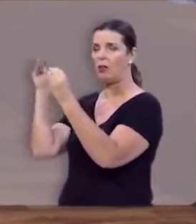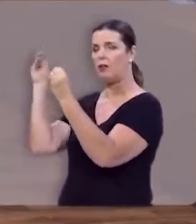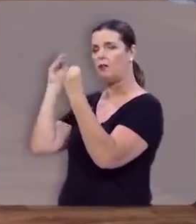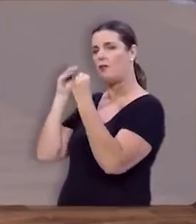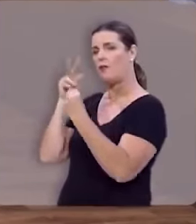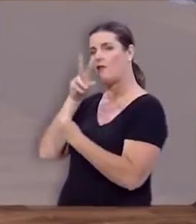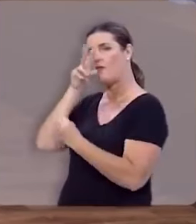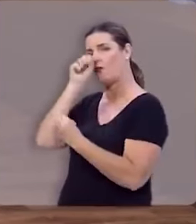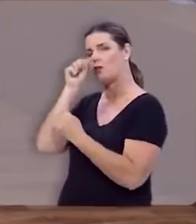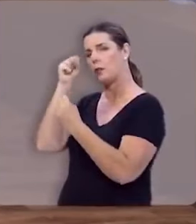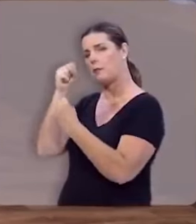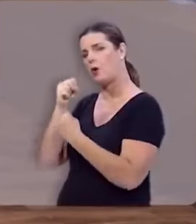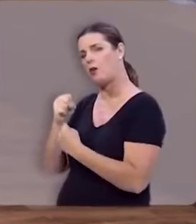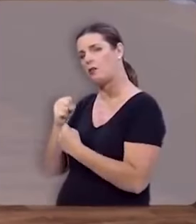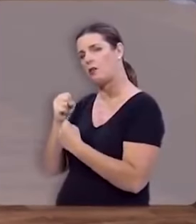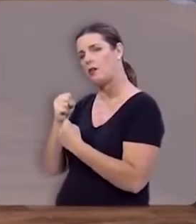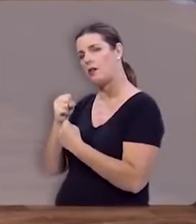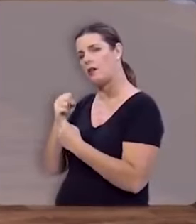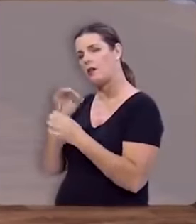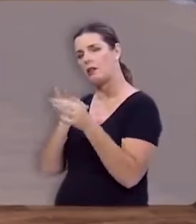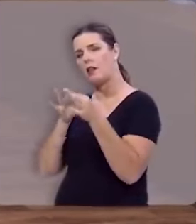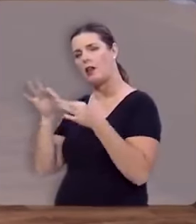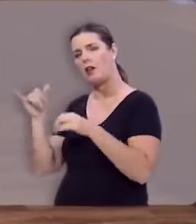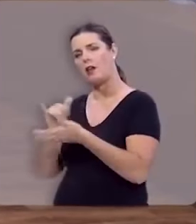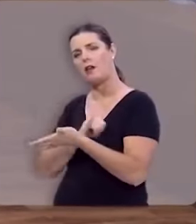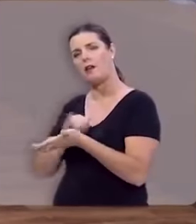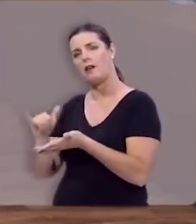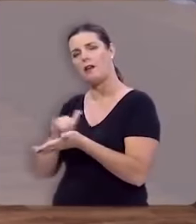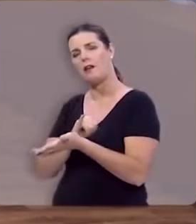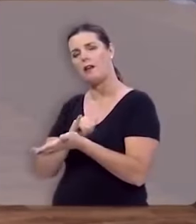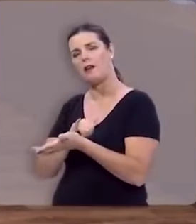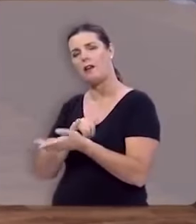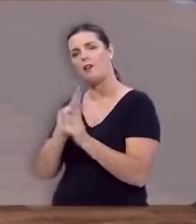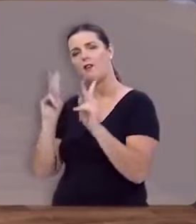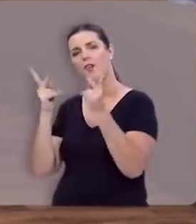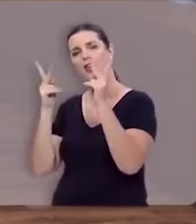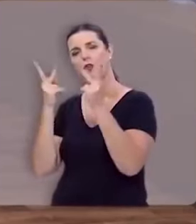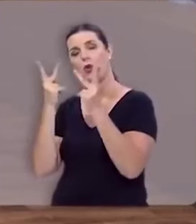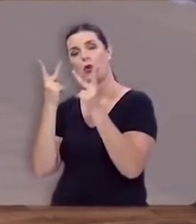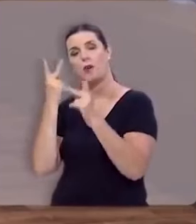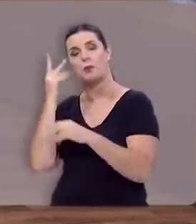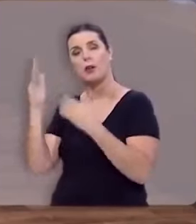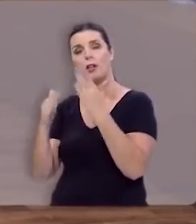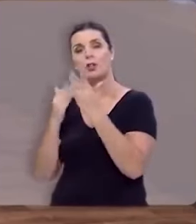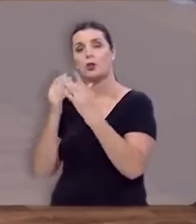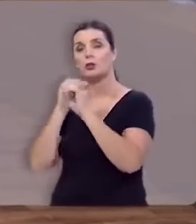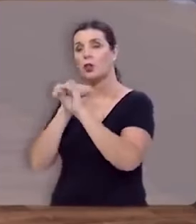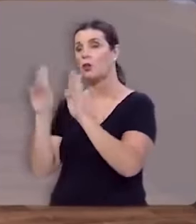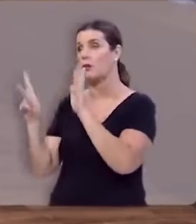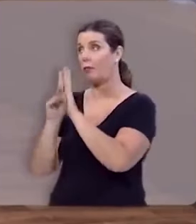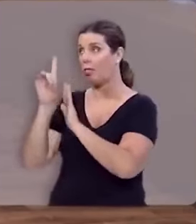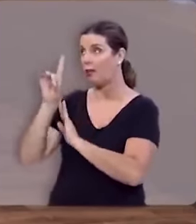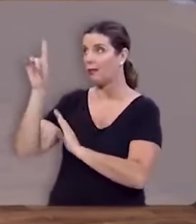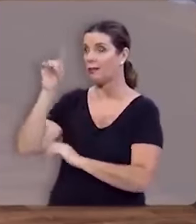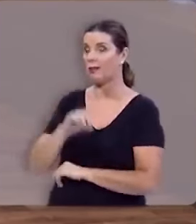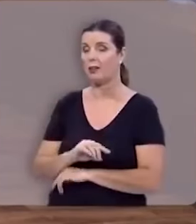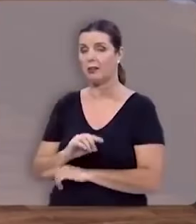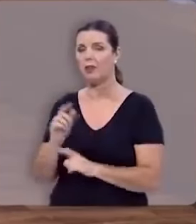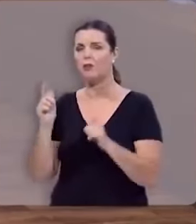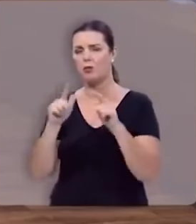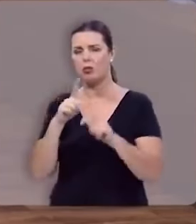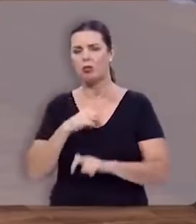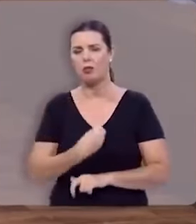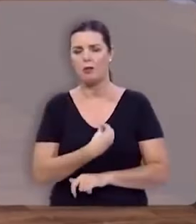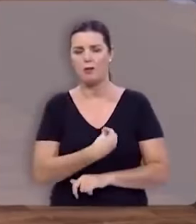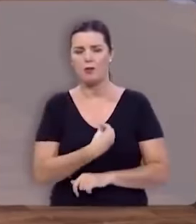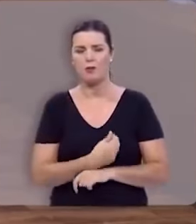força dele vem o poder dele vem a estratégia dele vem a vitória para que toda a glória seja dada a ele então onde você